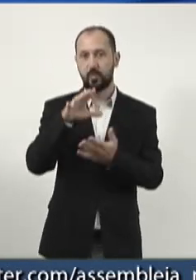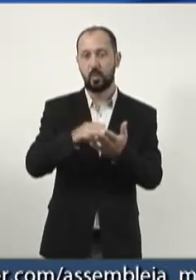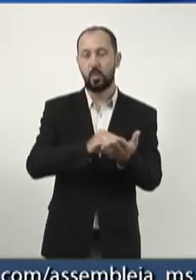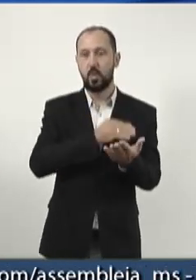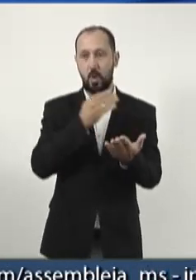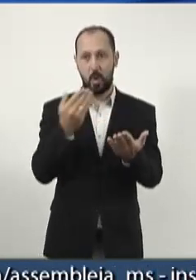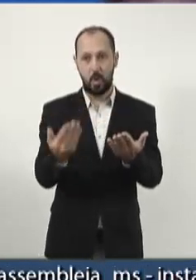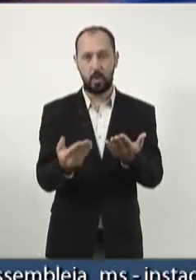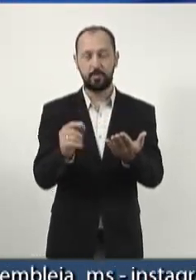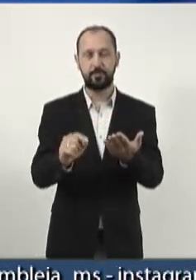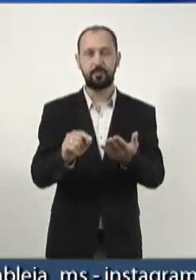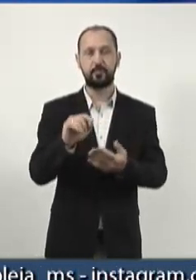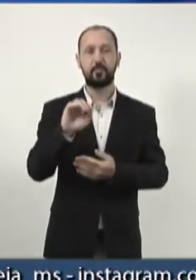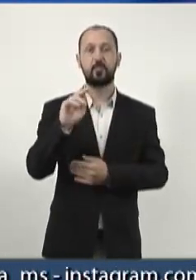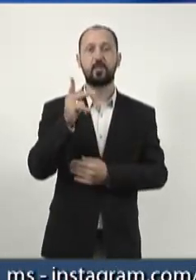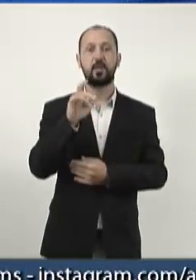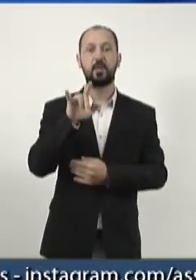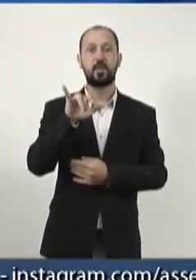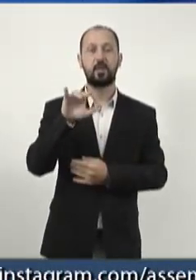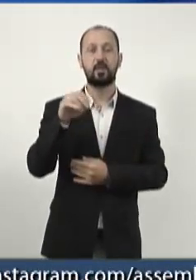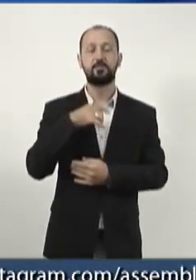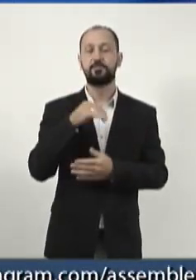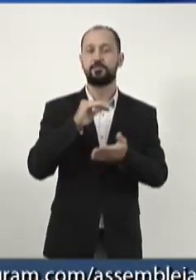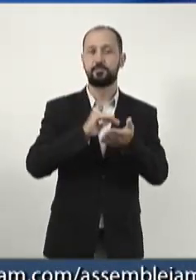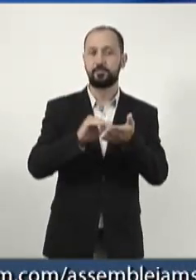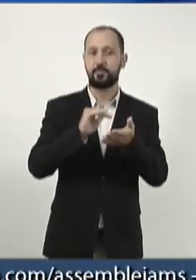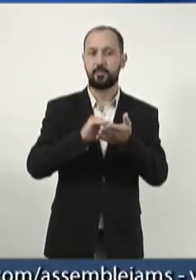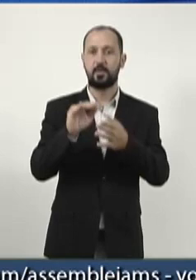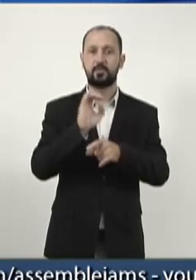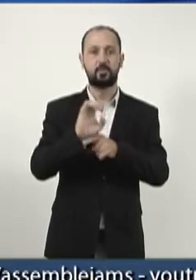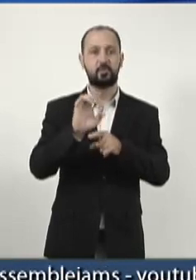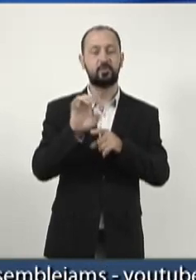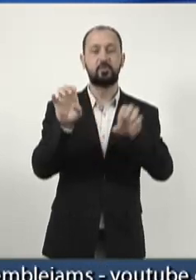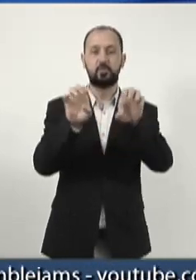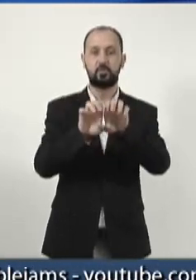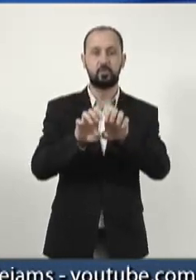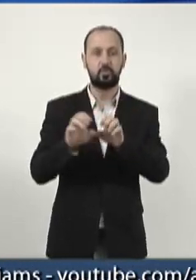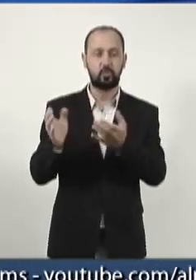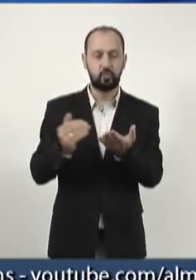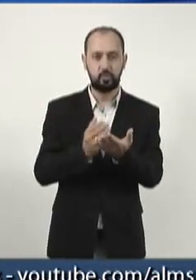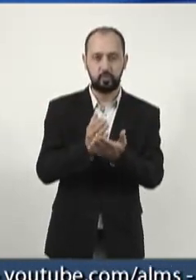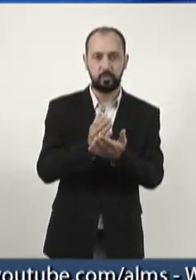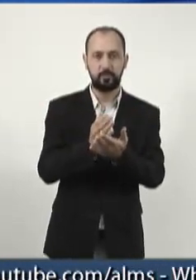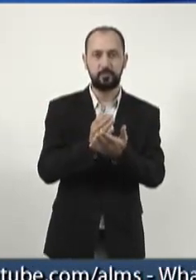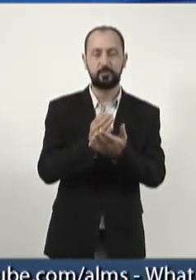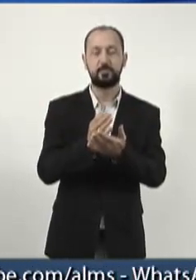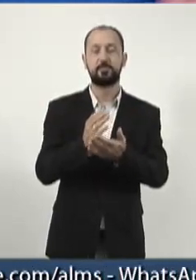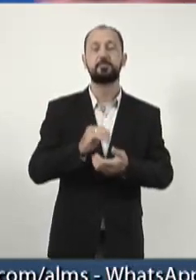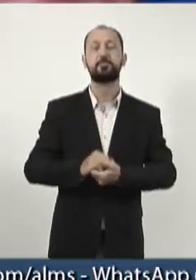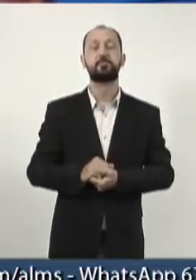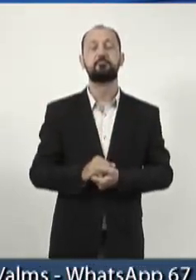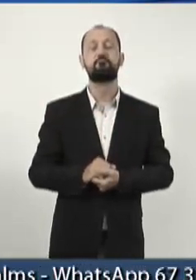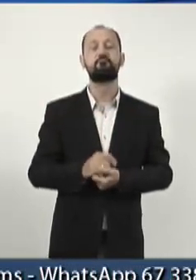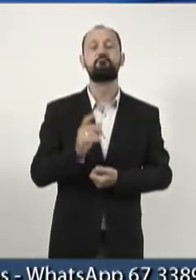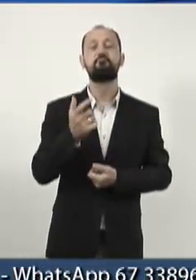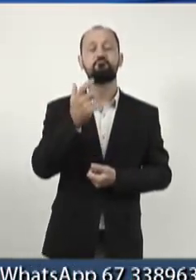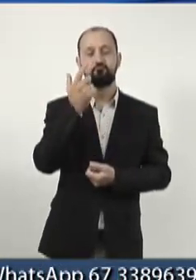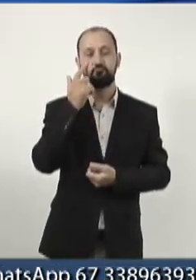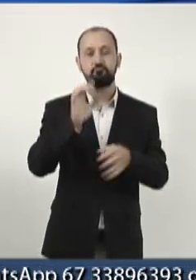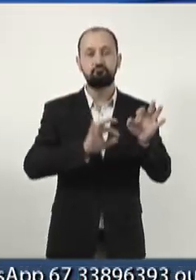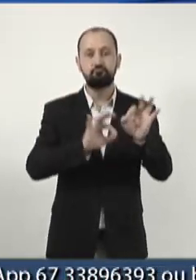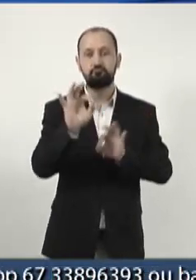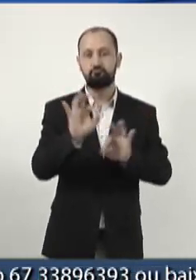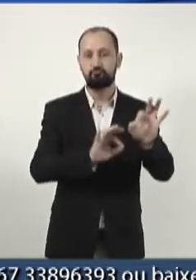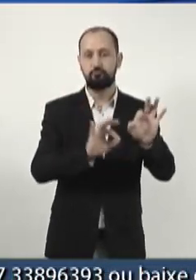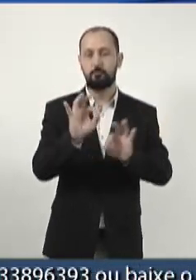Excelentíssimo Senhor Hélio Pelufo, Secretário de Estado de Infraestrutura e Logística, CELOG, solicitando que seja